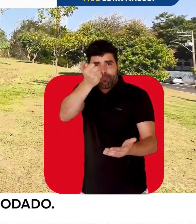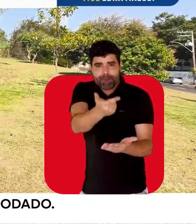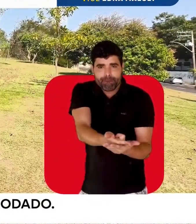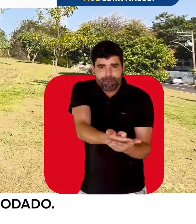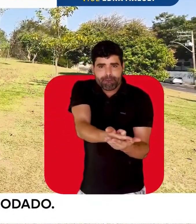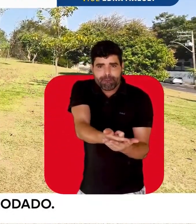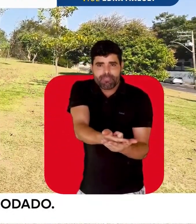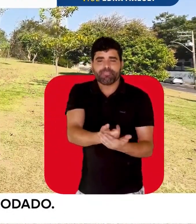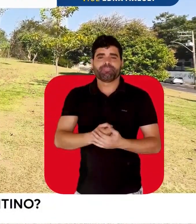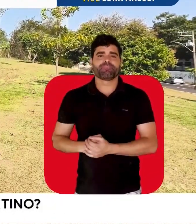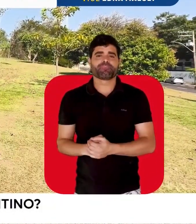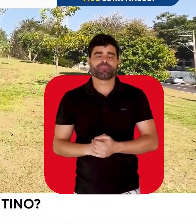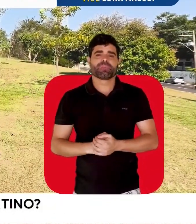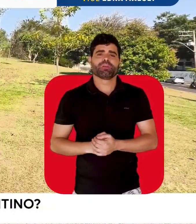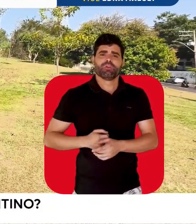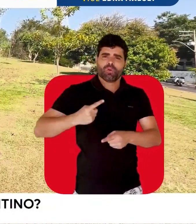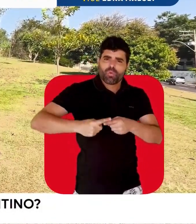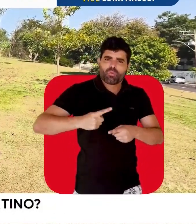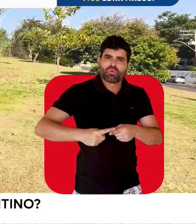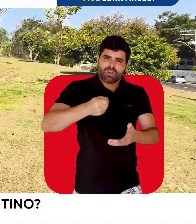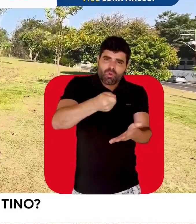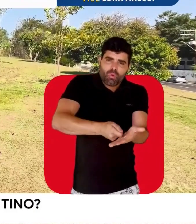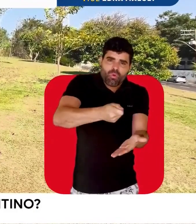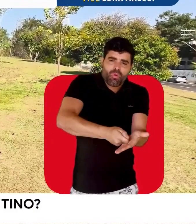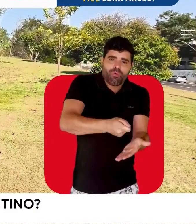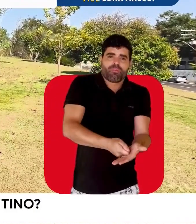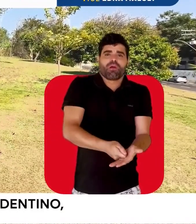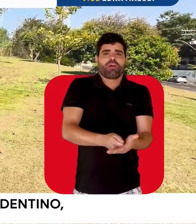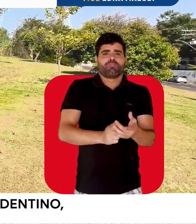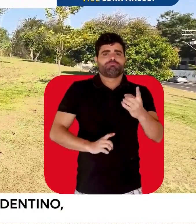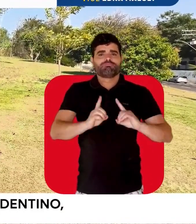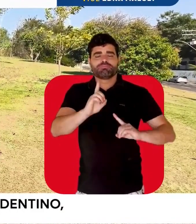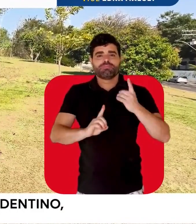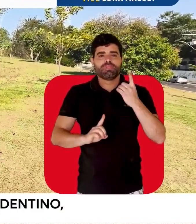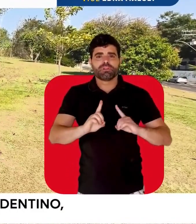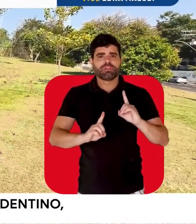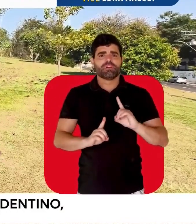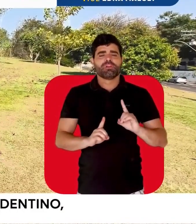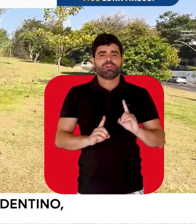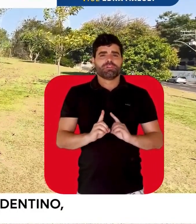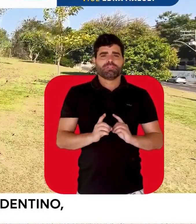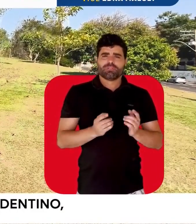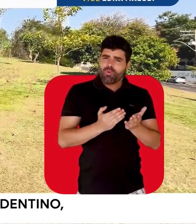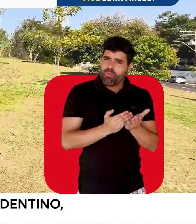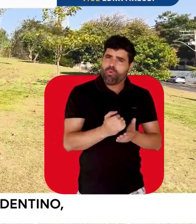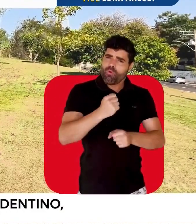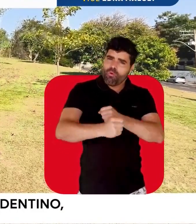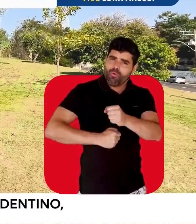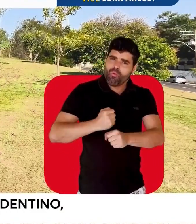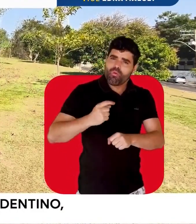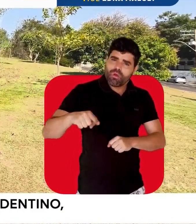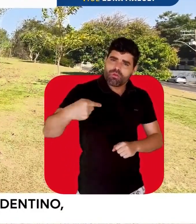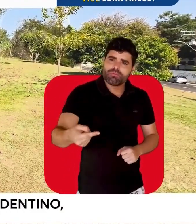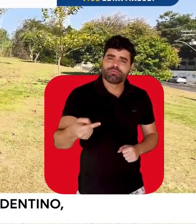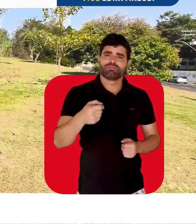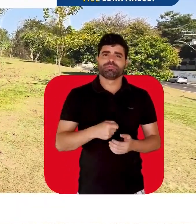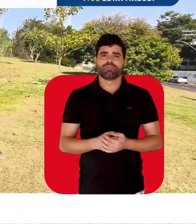quilômetro rodado. Por que cobrar, Prudenteiro? Então, a partir de 2025,